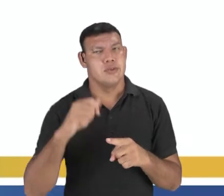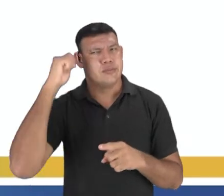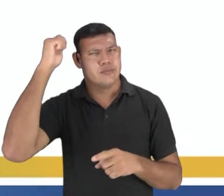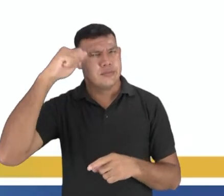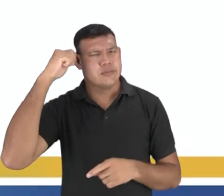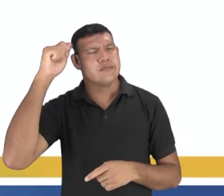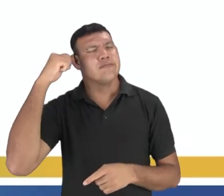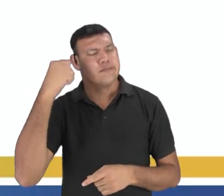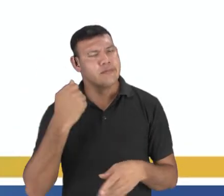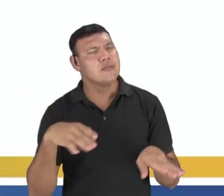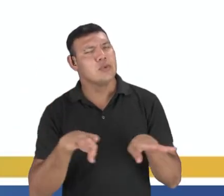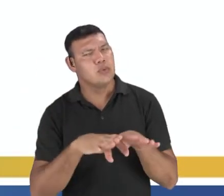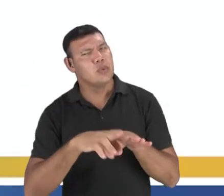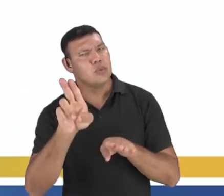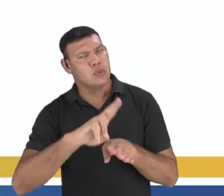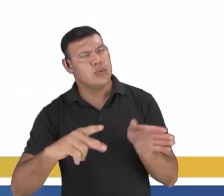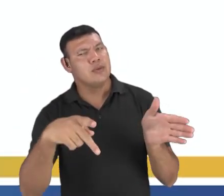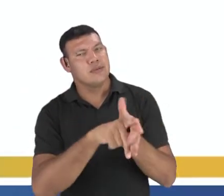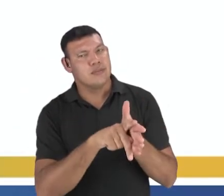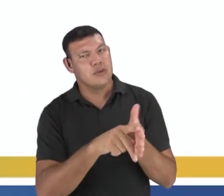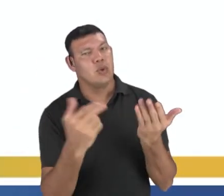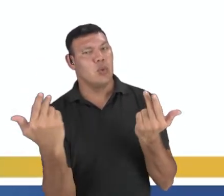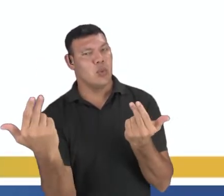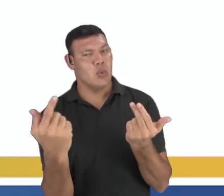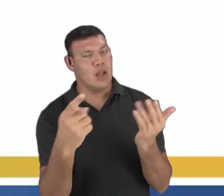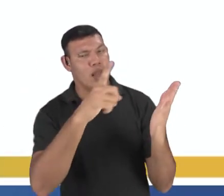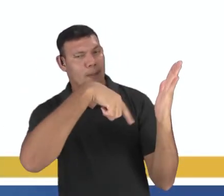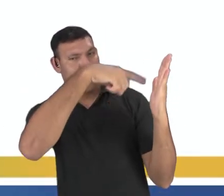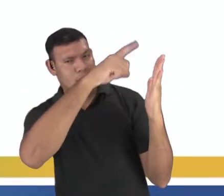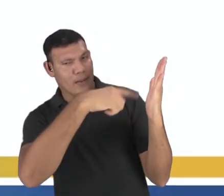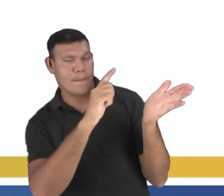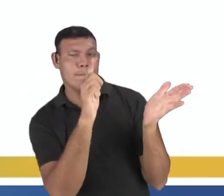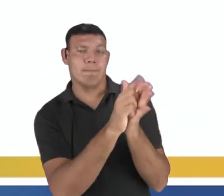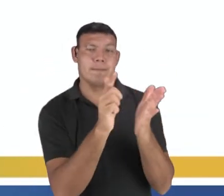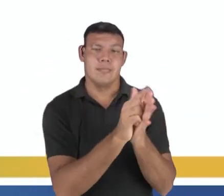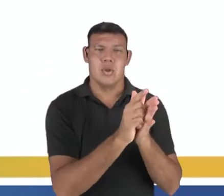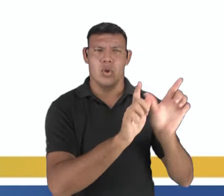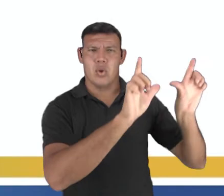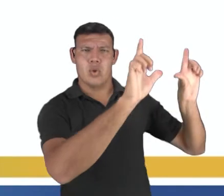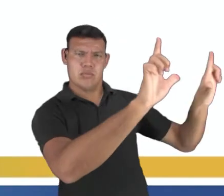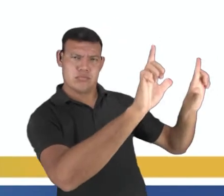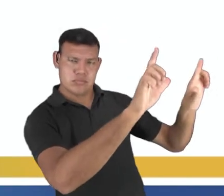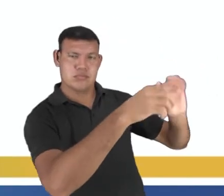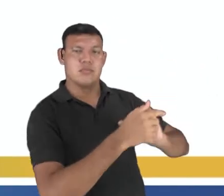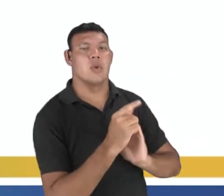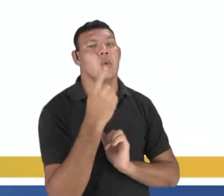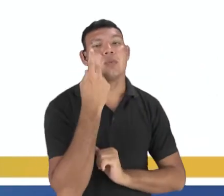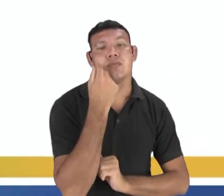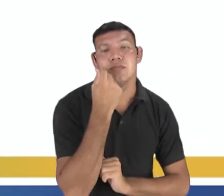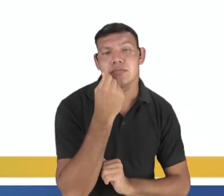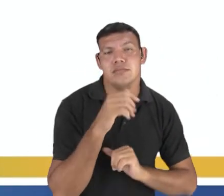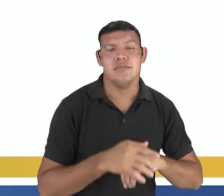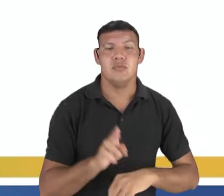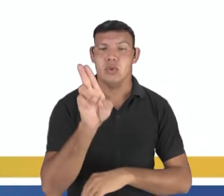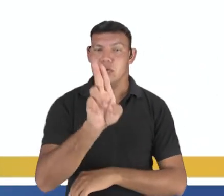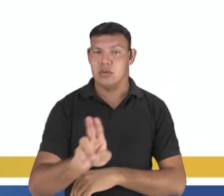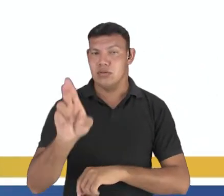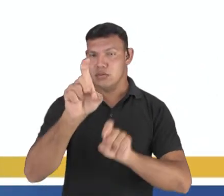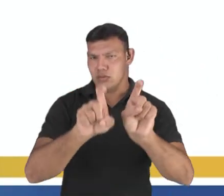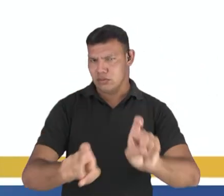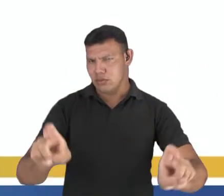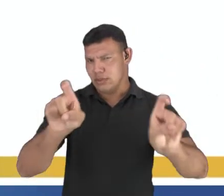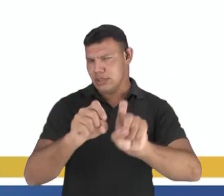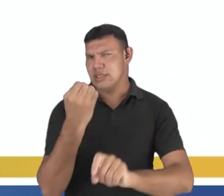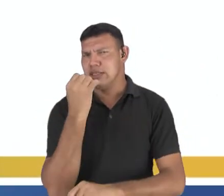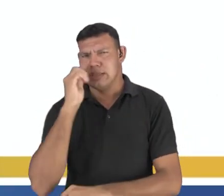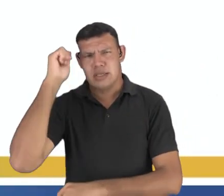parte da paleta do artista assim como são os seus pincéis, tintas, papéis, telas e lápis. Além de